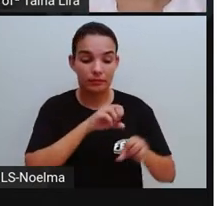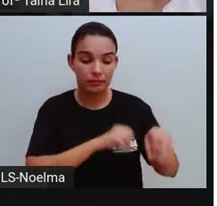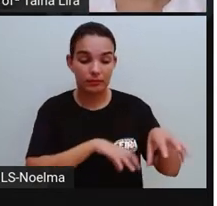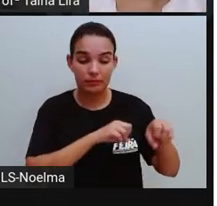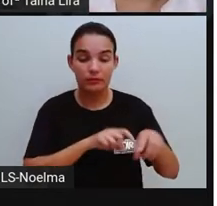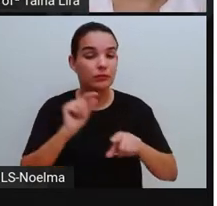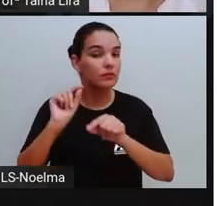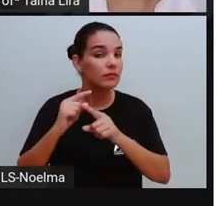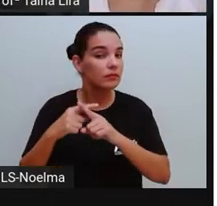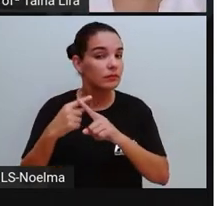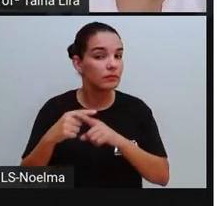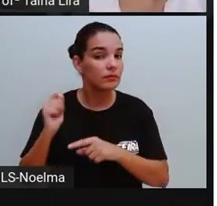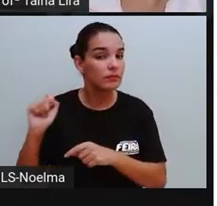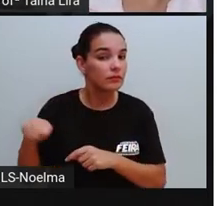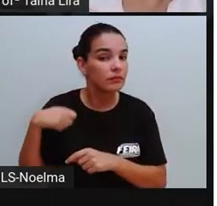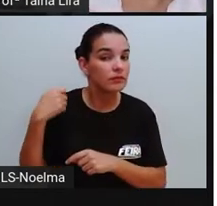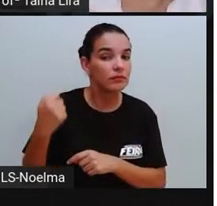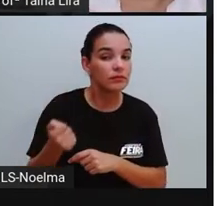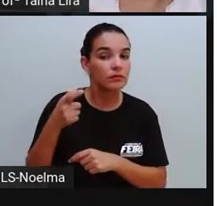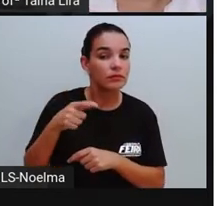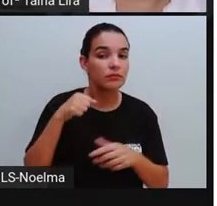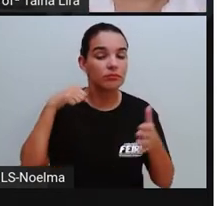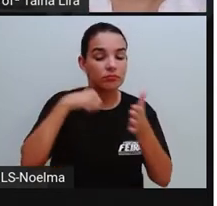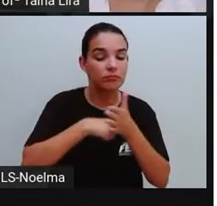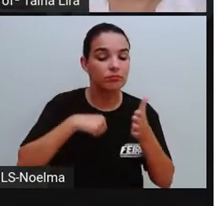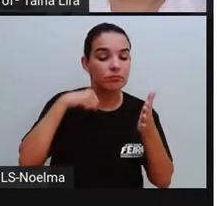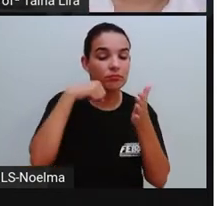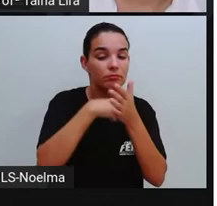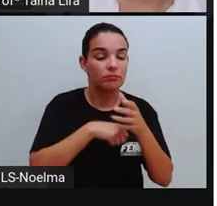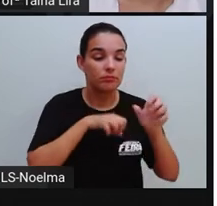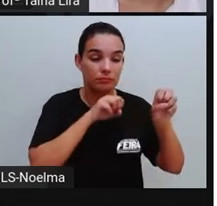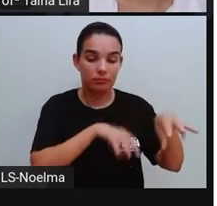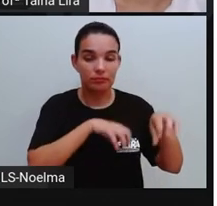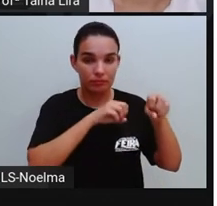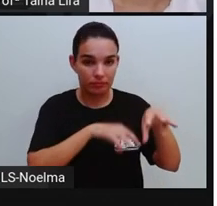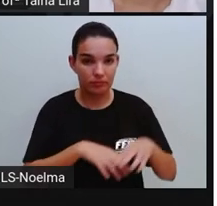luta pela educação, né? Nós já vimos aqui um pouquinho.